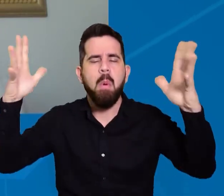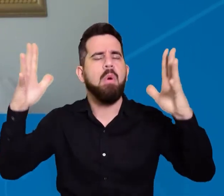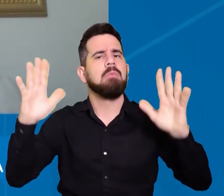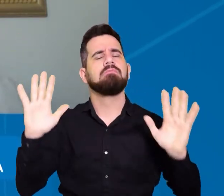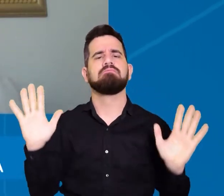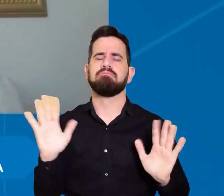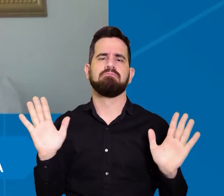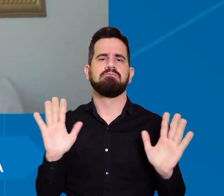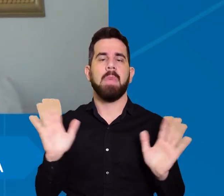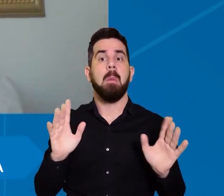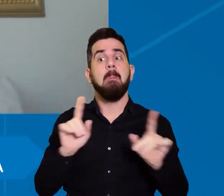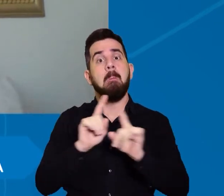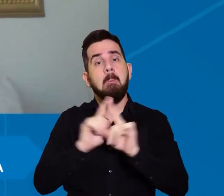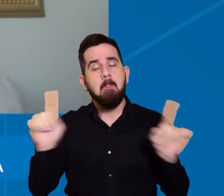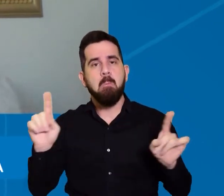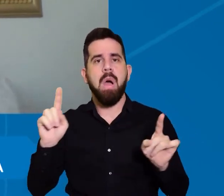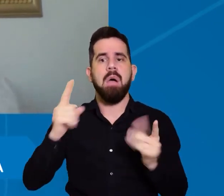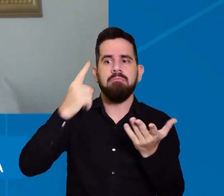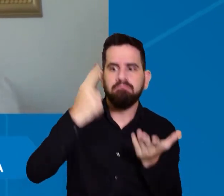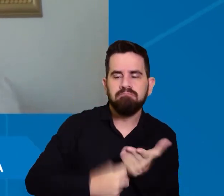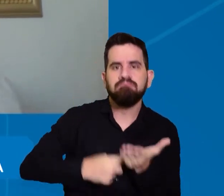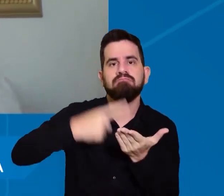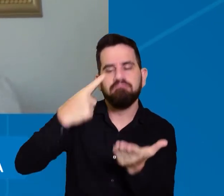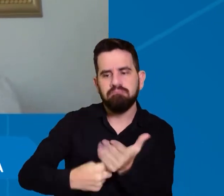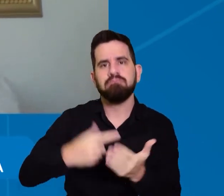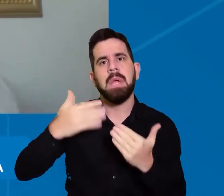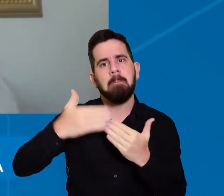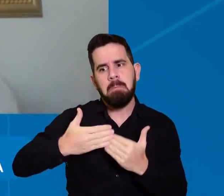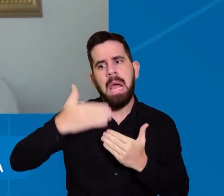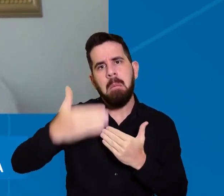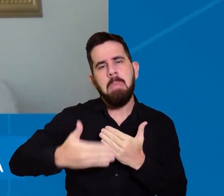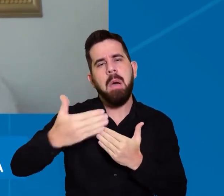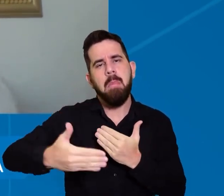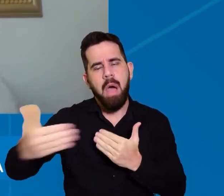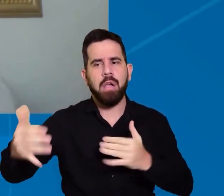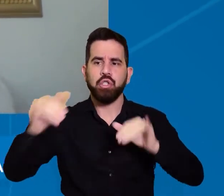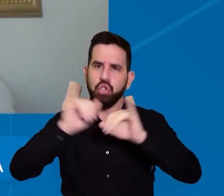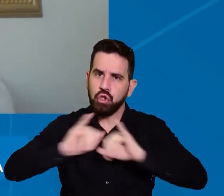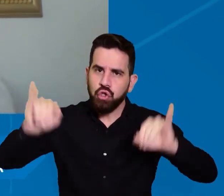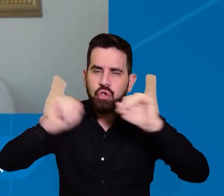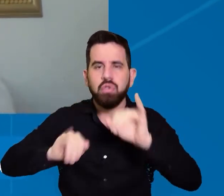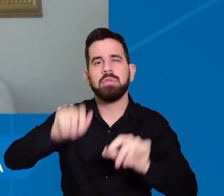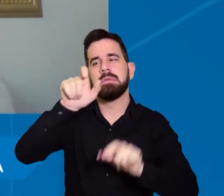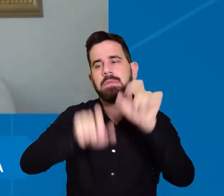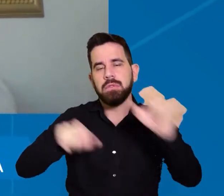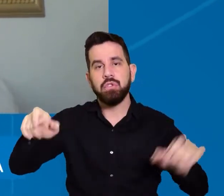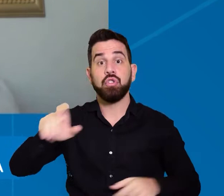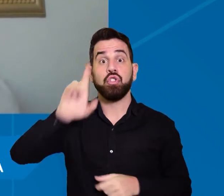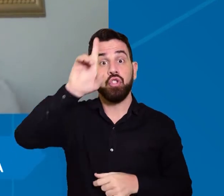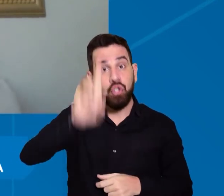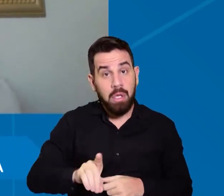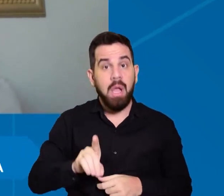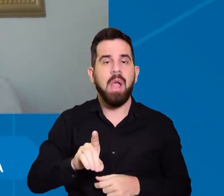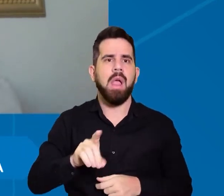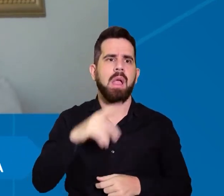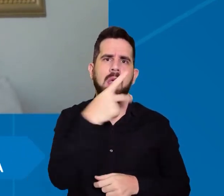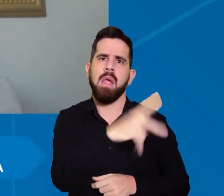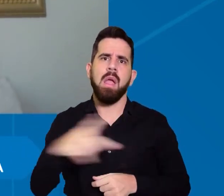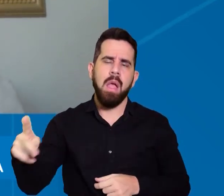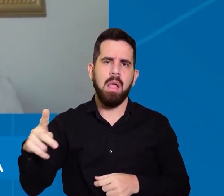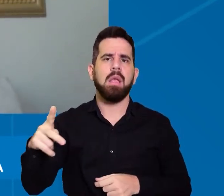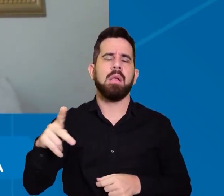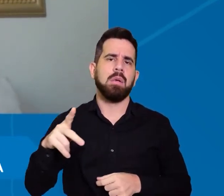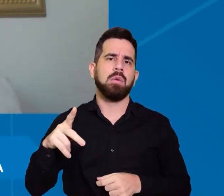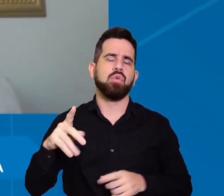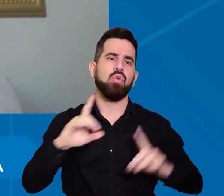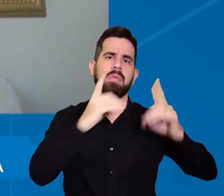ter ações para que nós pudéssemos divulgar os direitos da pessoa com deficiência, para que a sociedade,